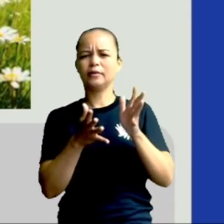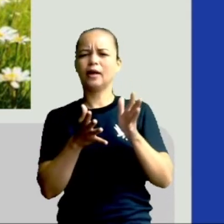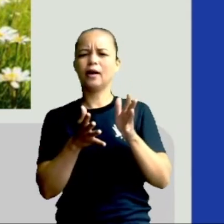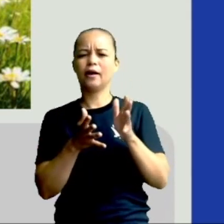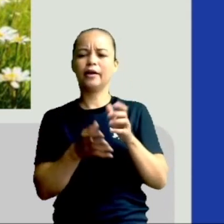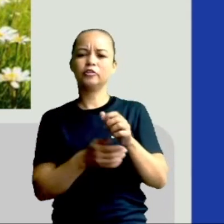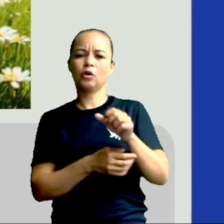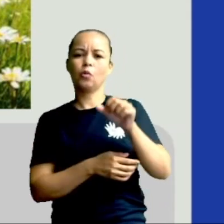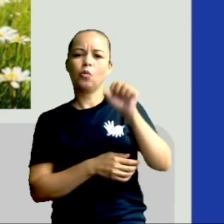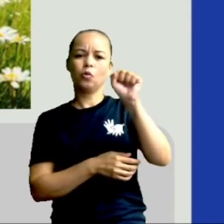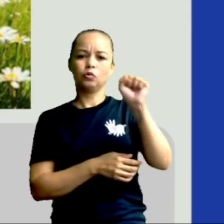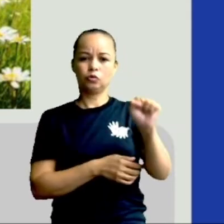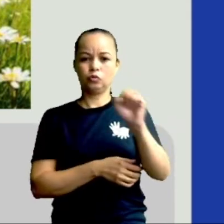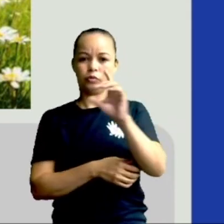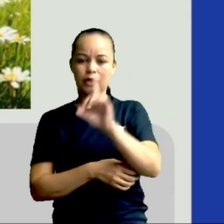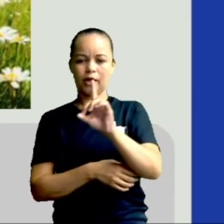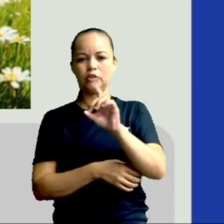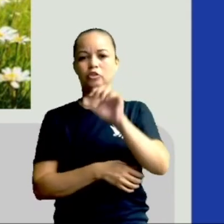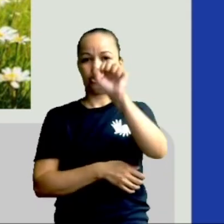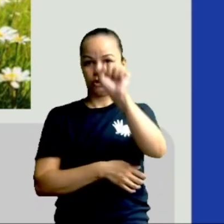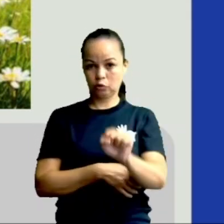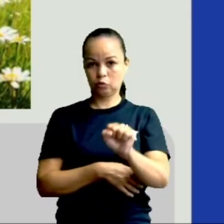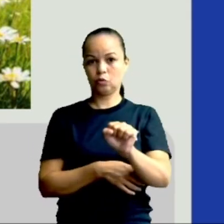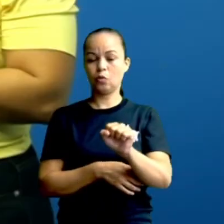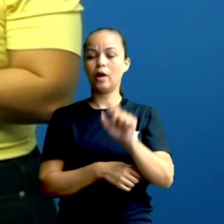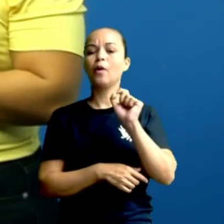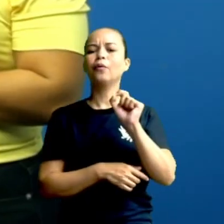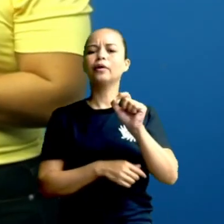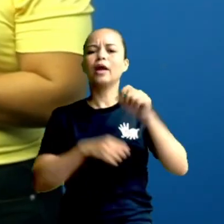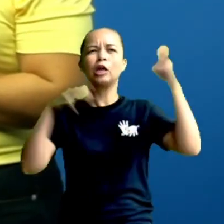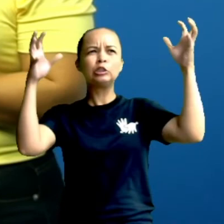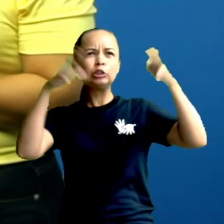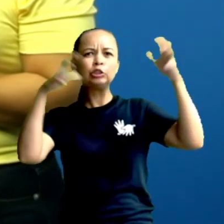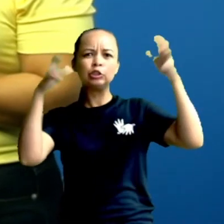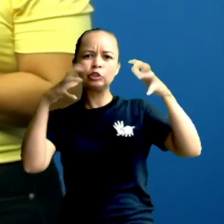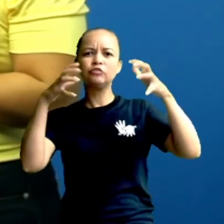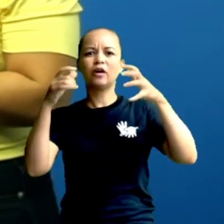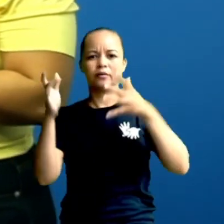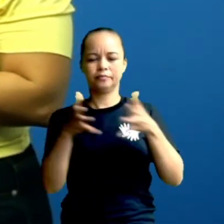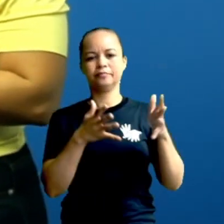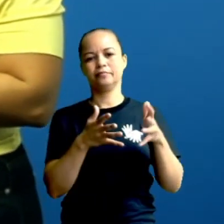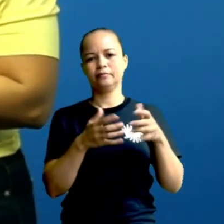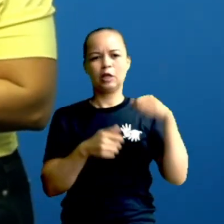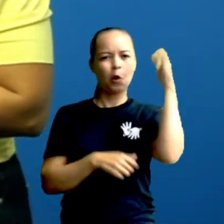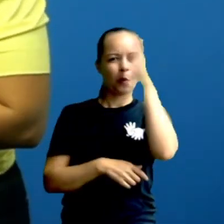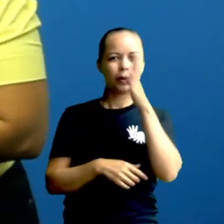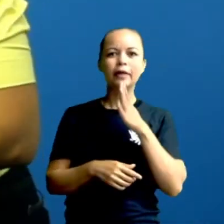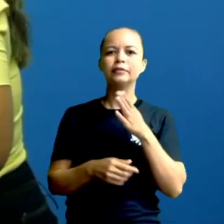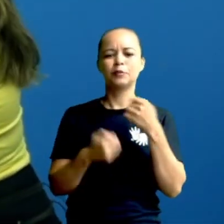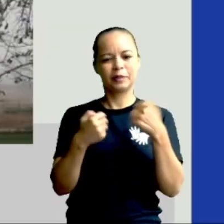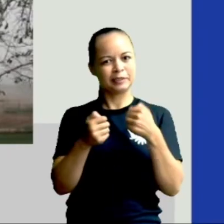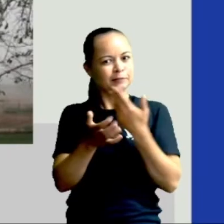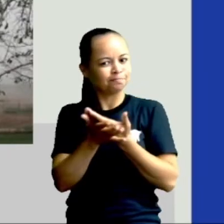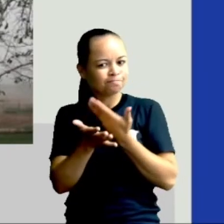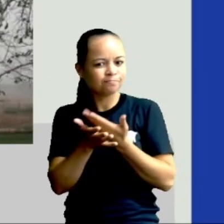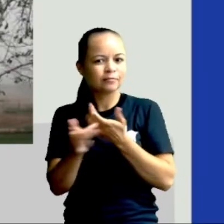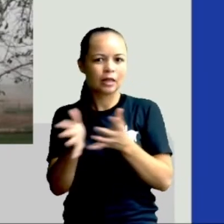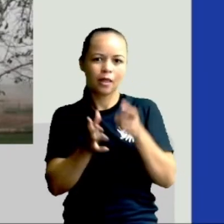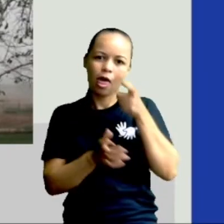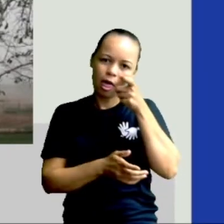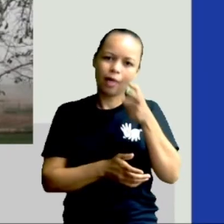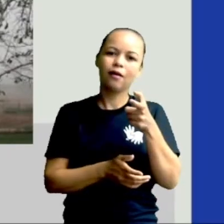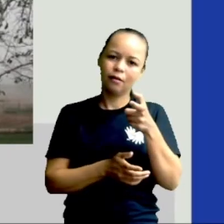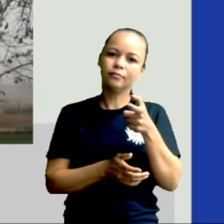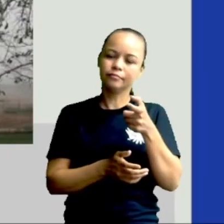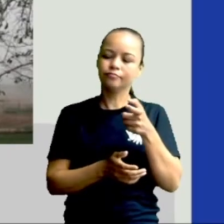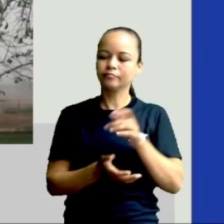-oeste e sul, é o período chuvoso. O Brasil tem que ser estudado, porque é muito interessante. Já